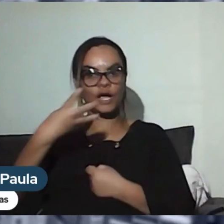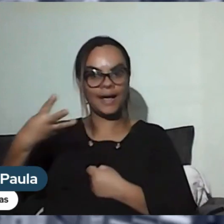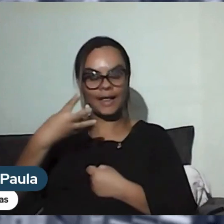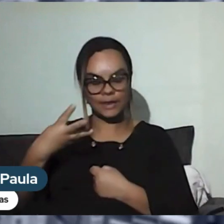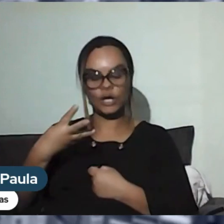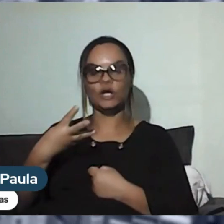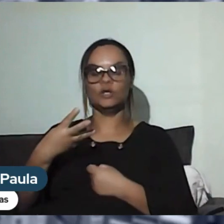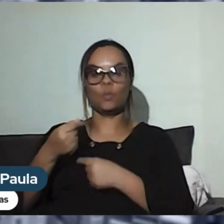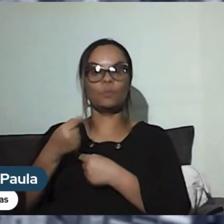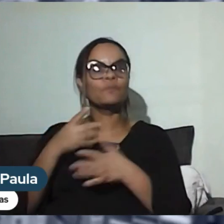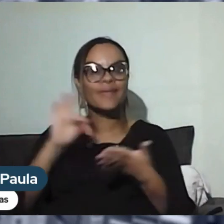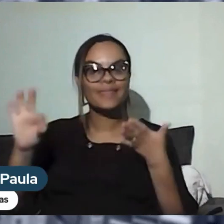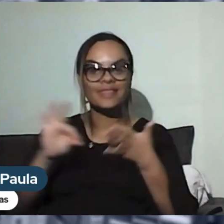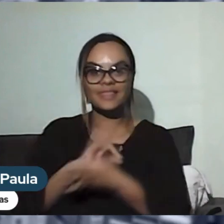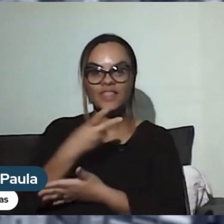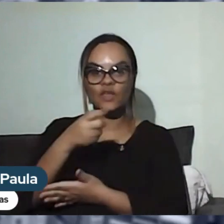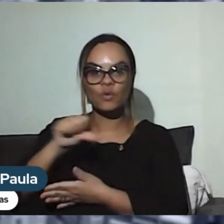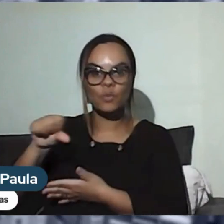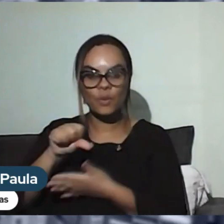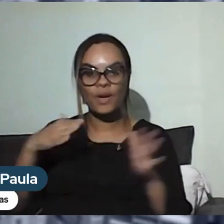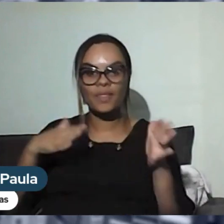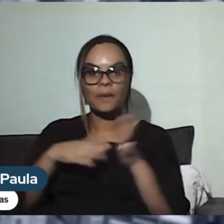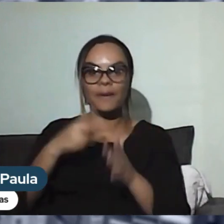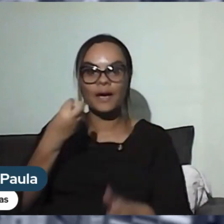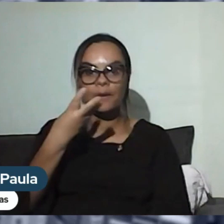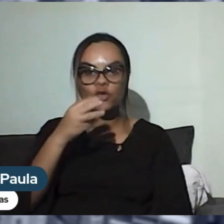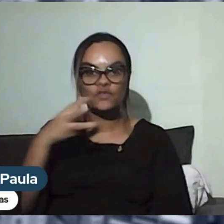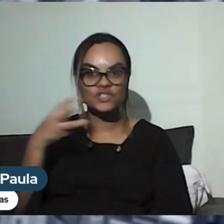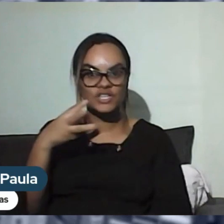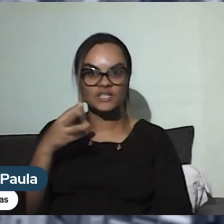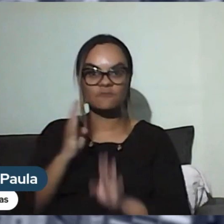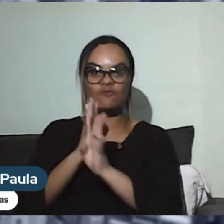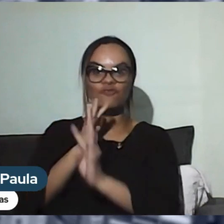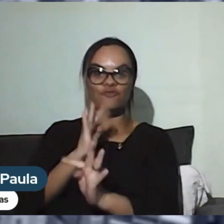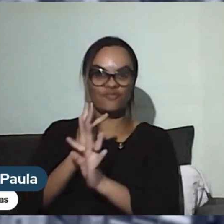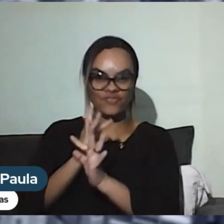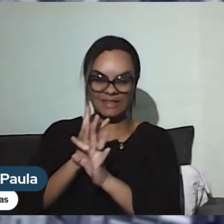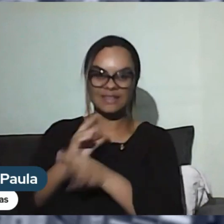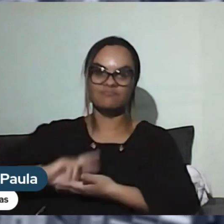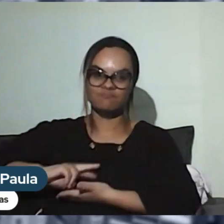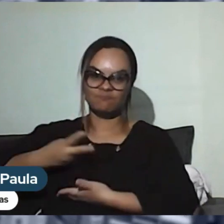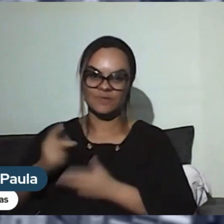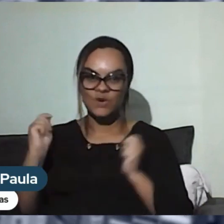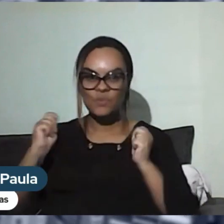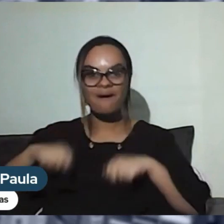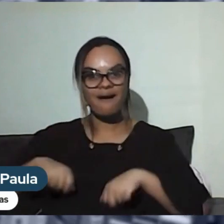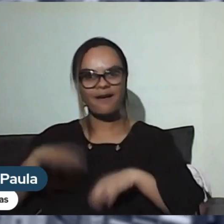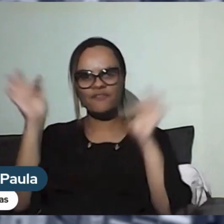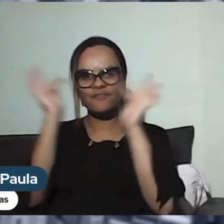a maio de 2023. E muito feliz. Legal, Fernando. Estou aqui com vocês.